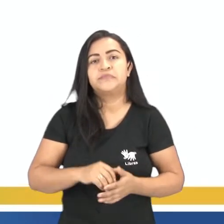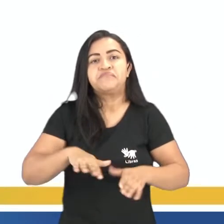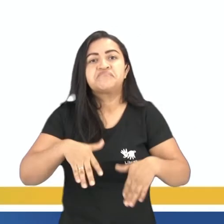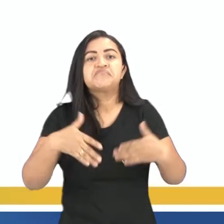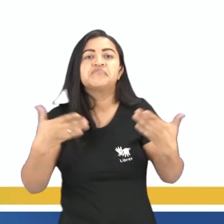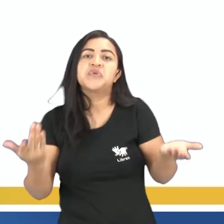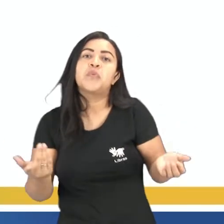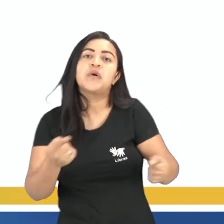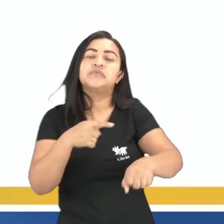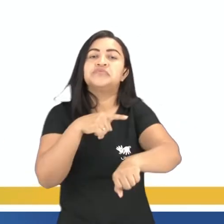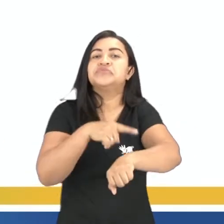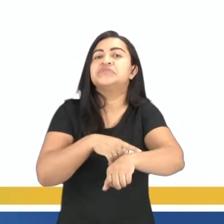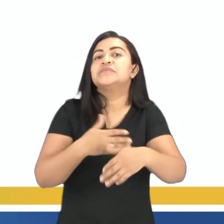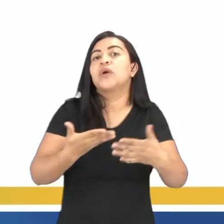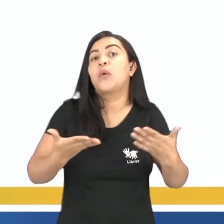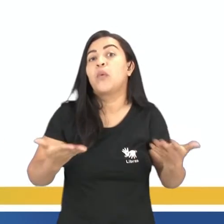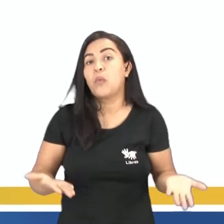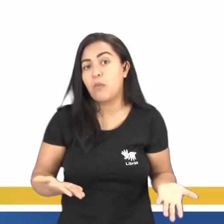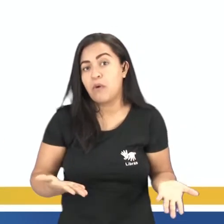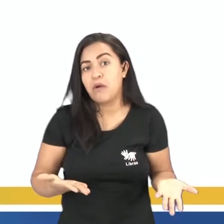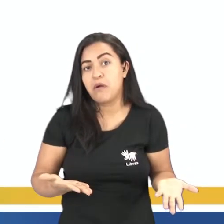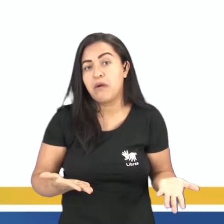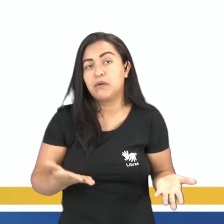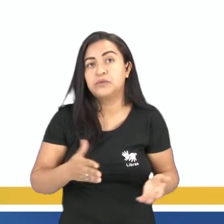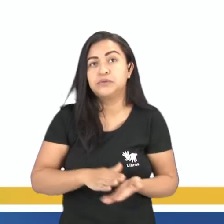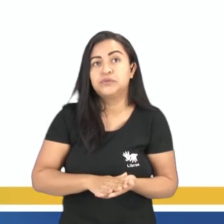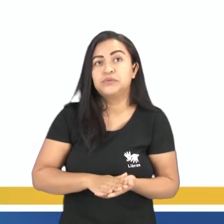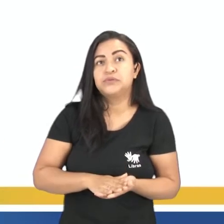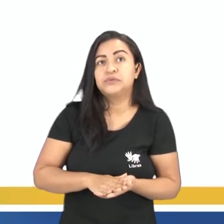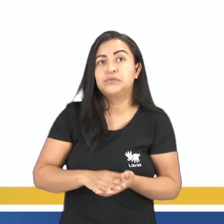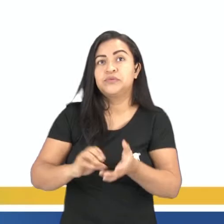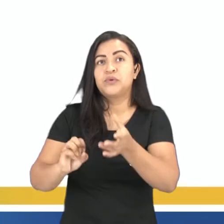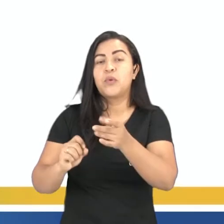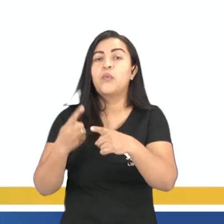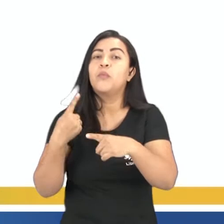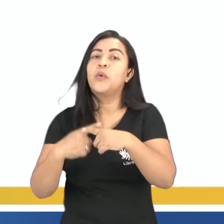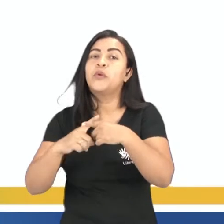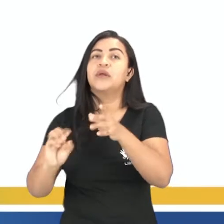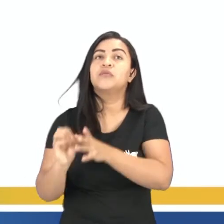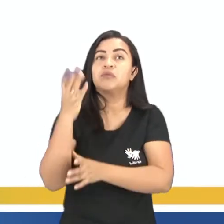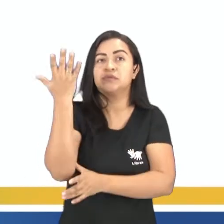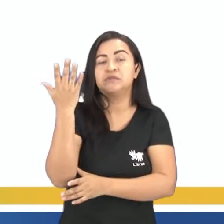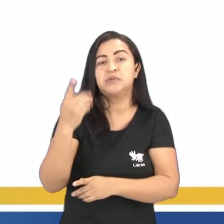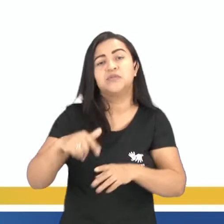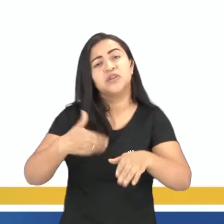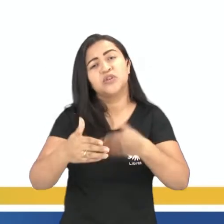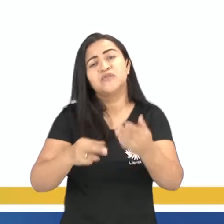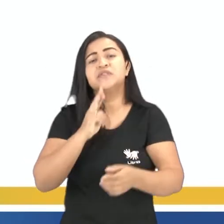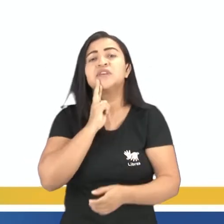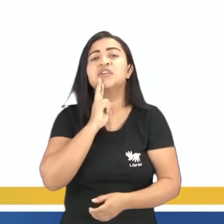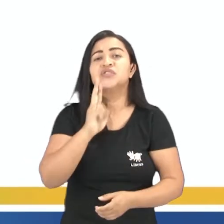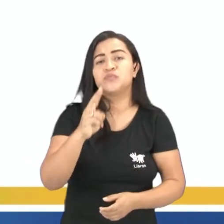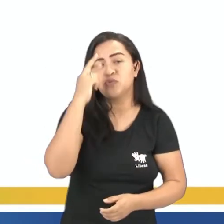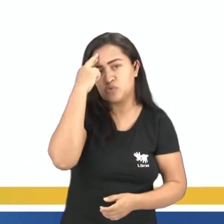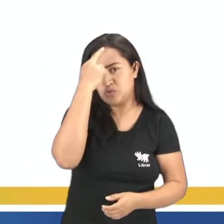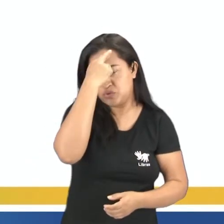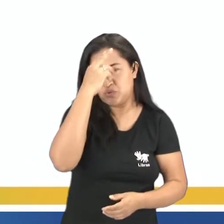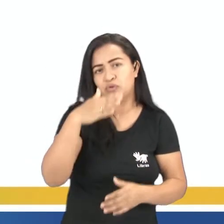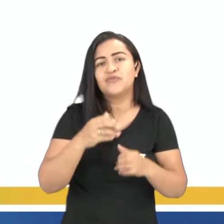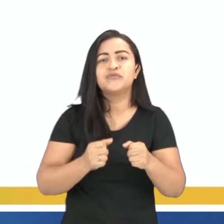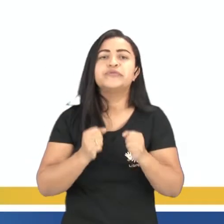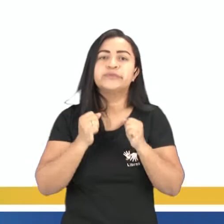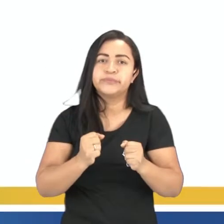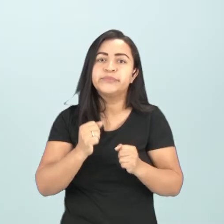passam os fatos? Por quê? A causa do acontecimento. Então, você responde dentro dessa história, você pode responder essas